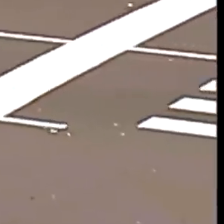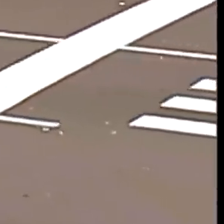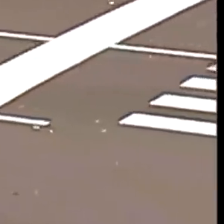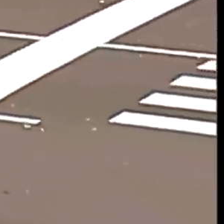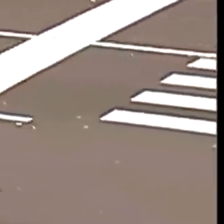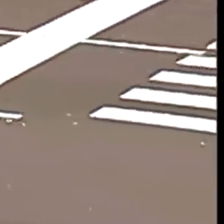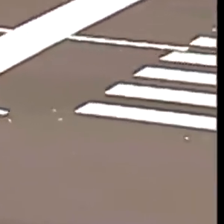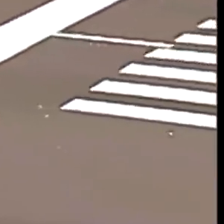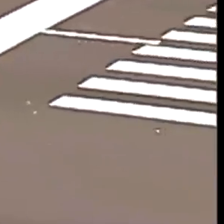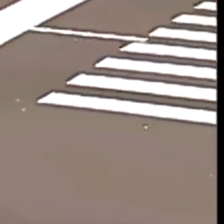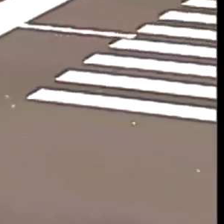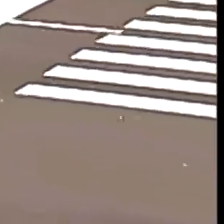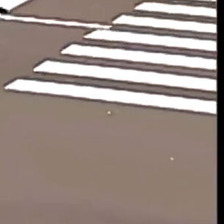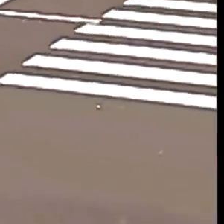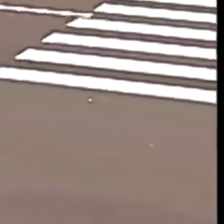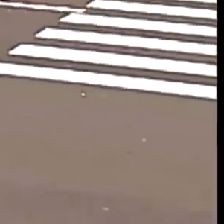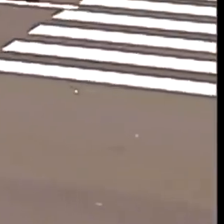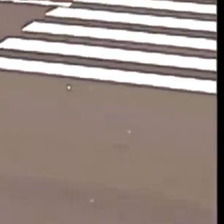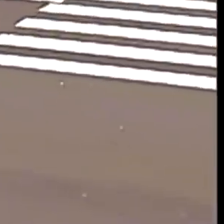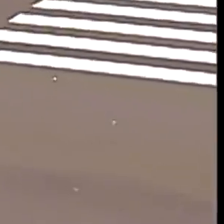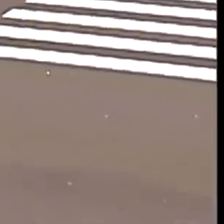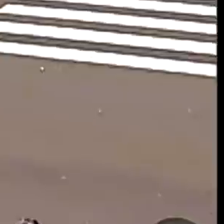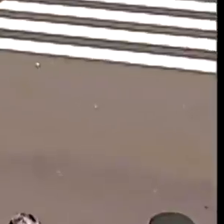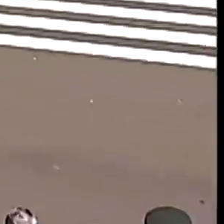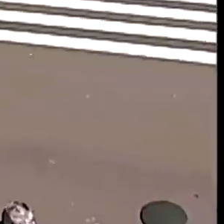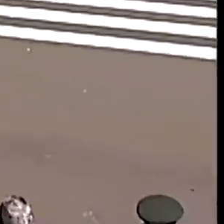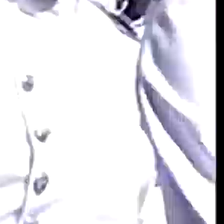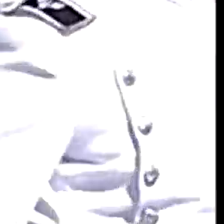Jair Bolsonaro